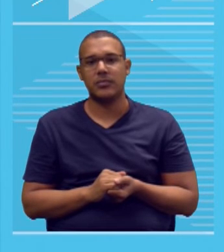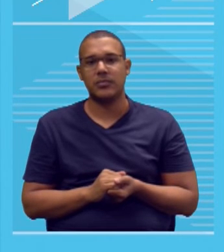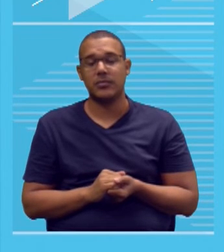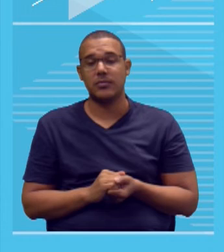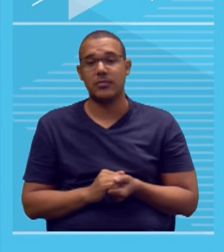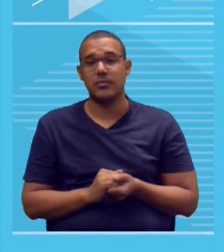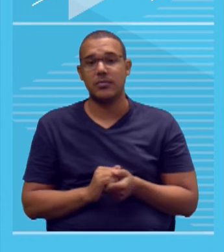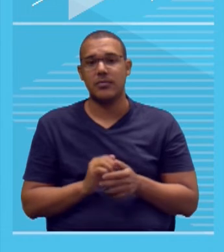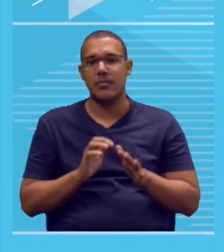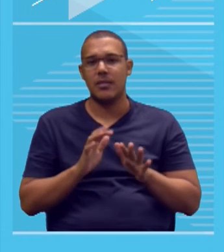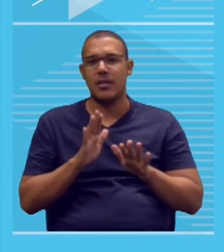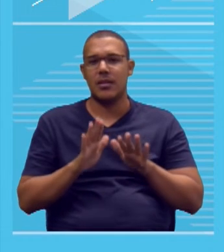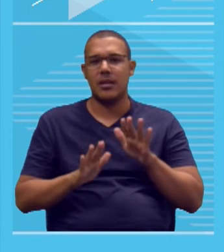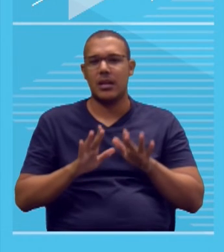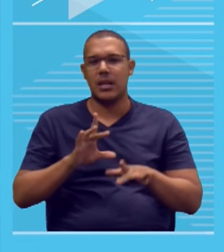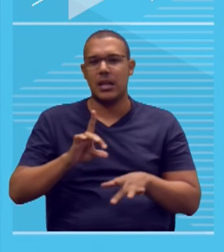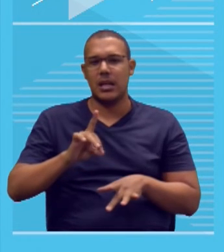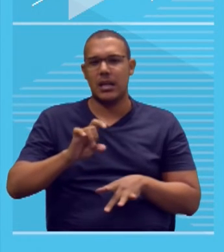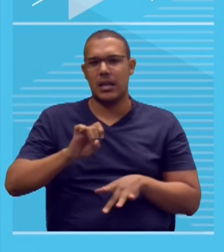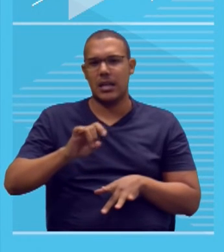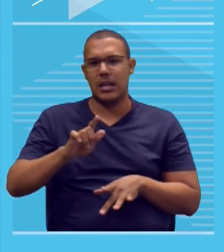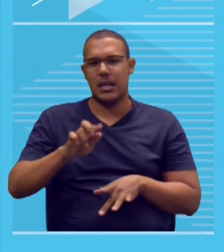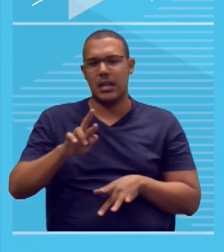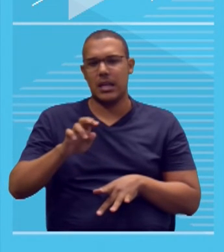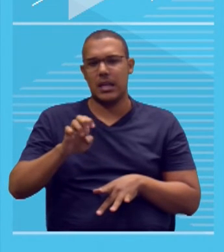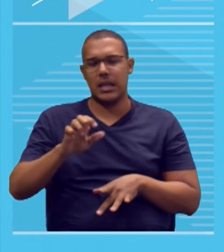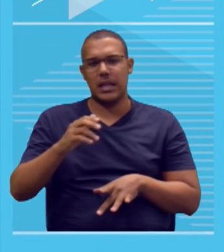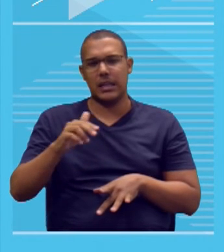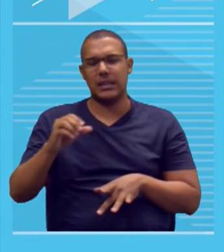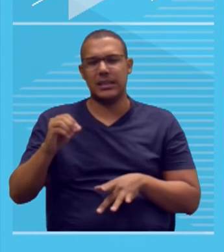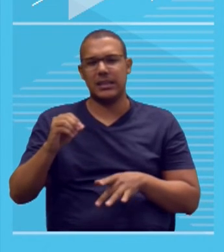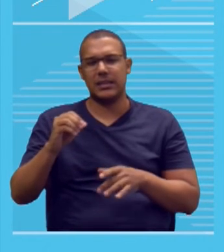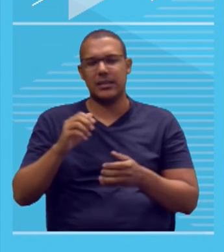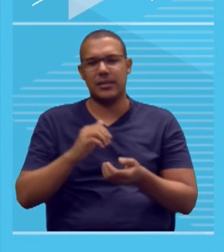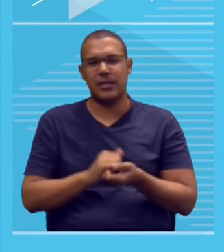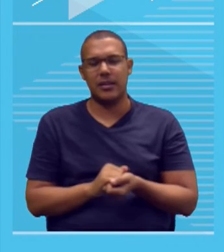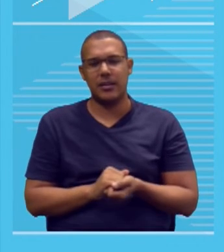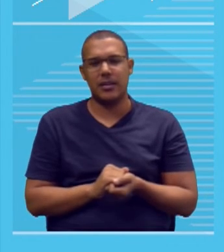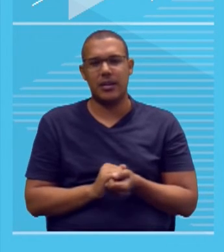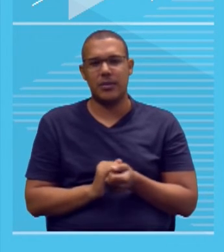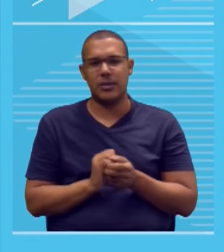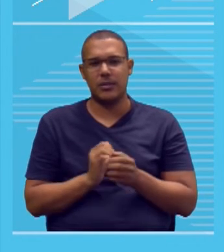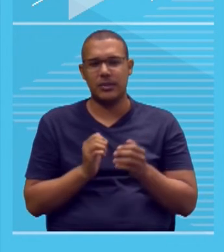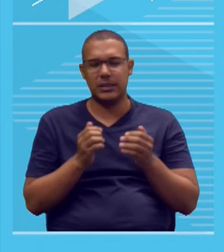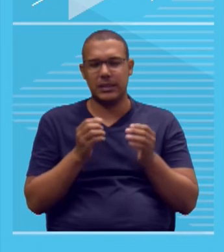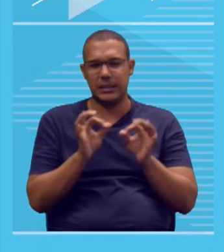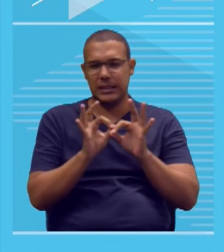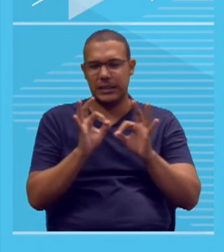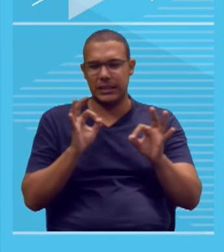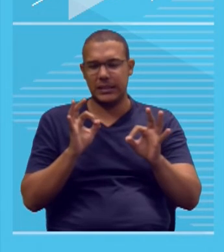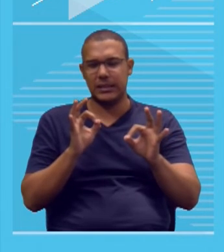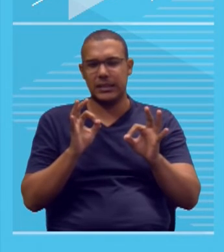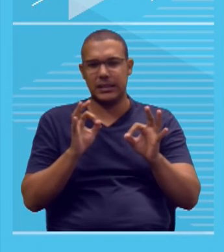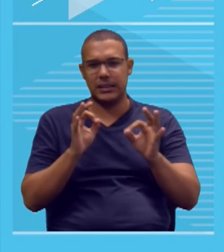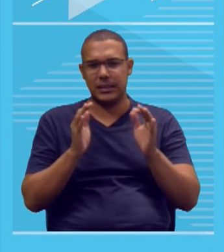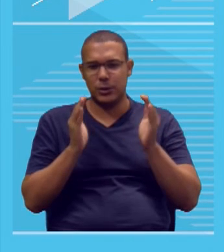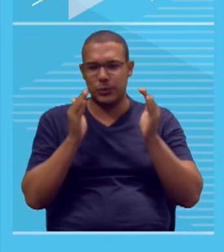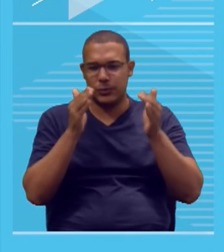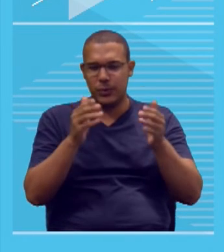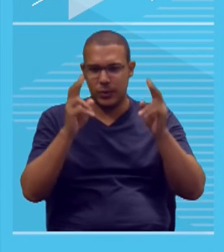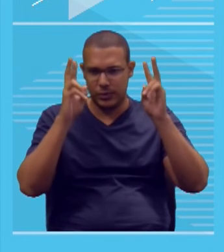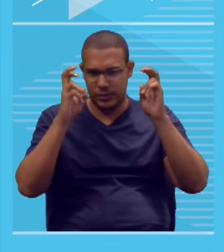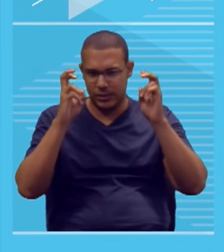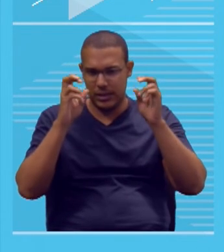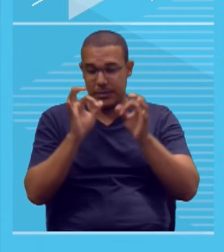chamada digressão, que é quando você se afasta muito daquilo que você deveria focar em seu argumento. Tangenciar é